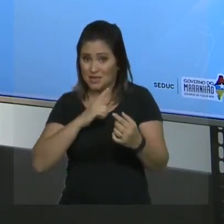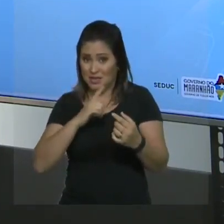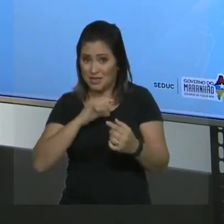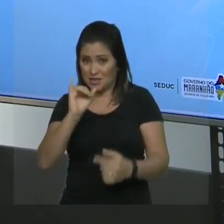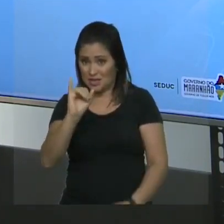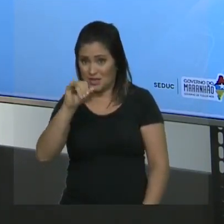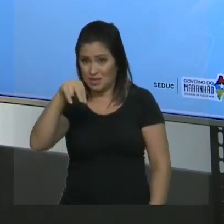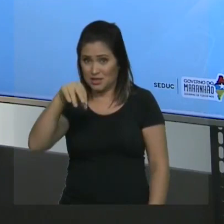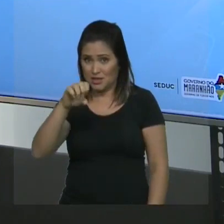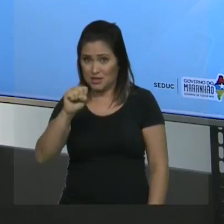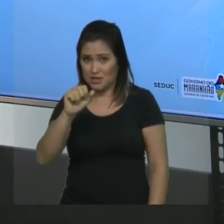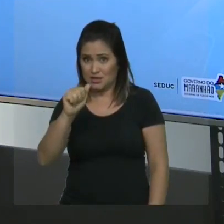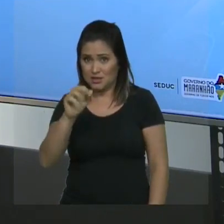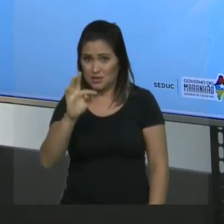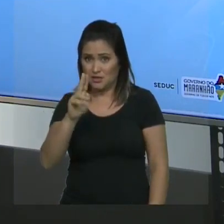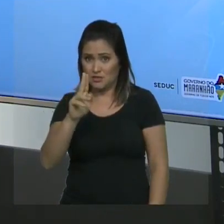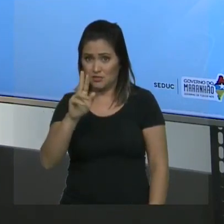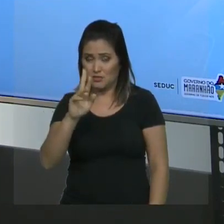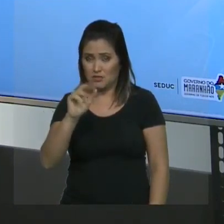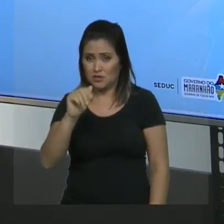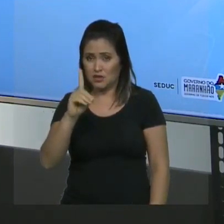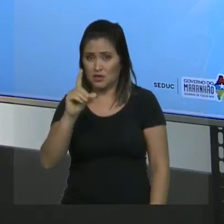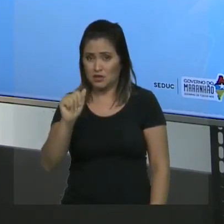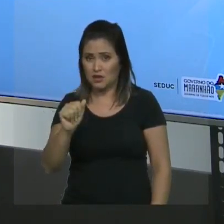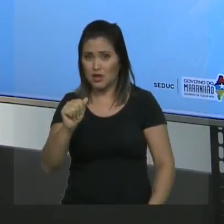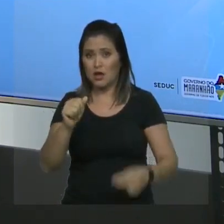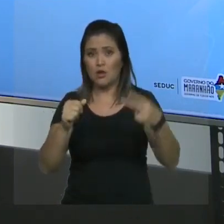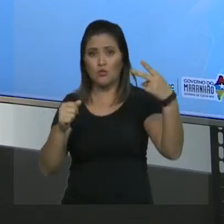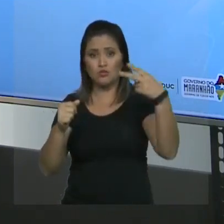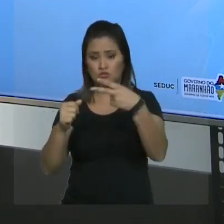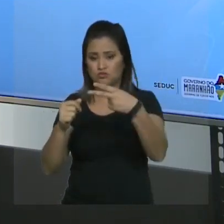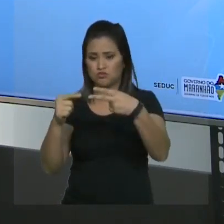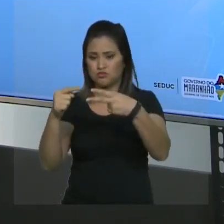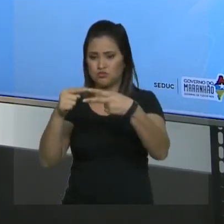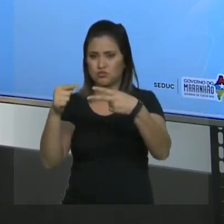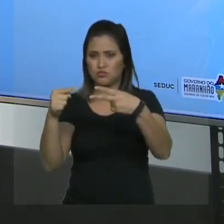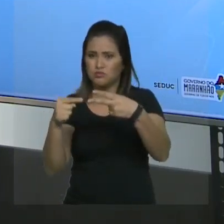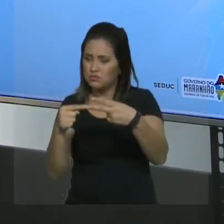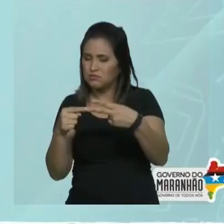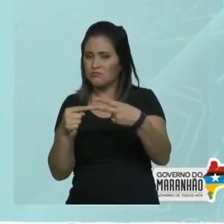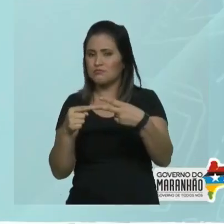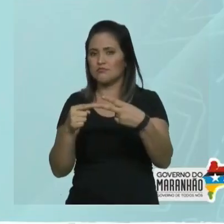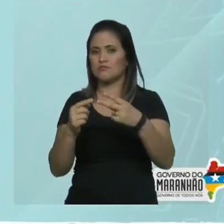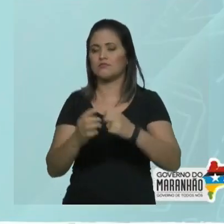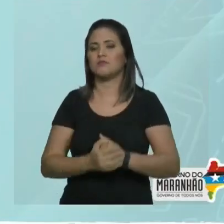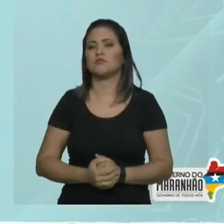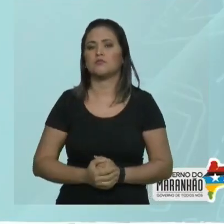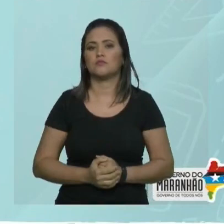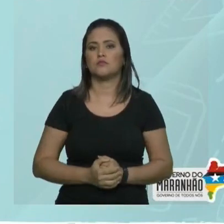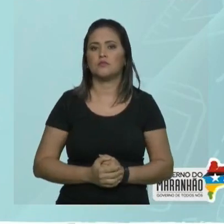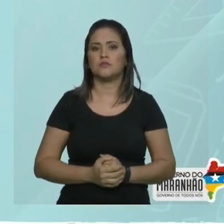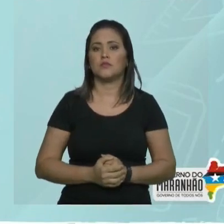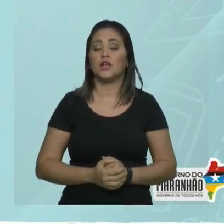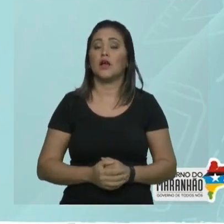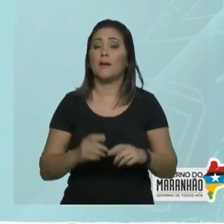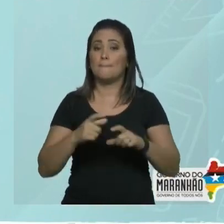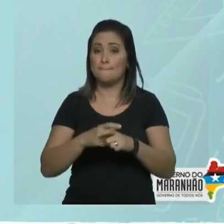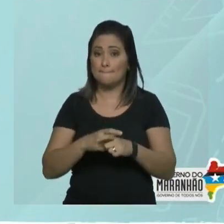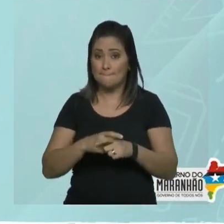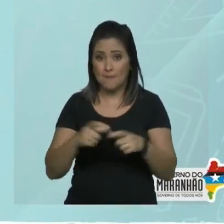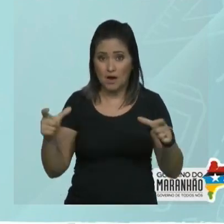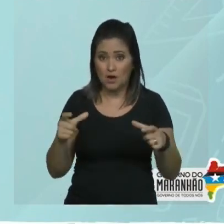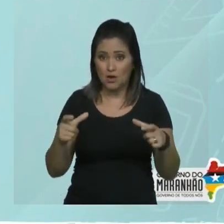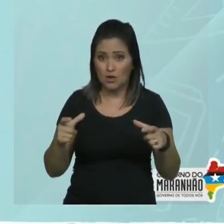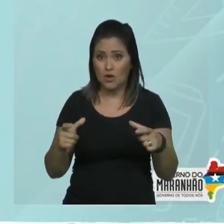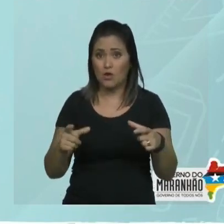achar a cadeia principal. A maior cadeia com a dupla é esta aqui. Ah, pessoal, eu tenho a